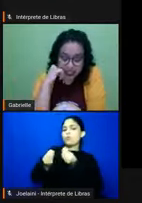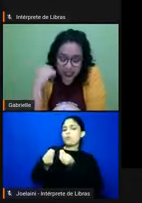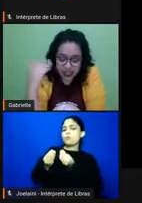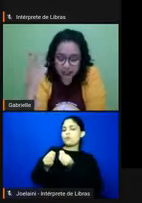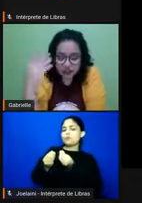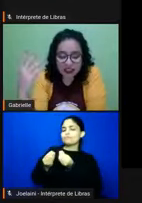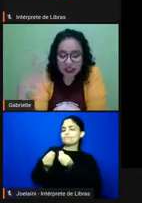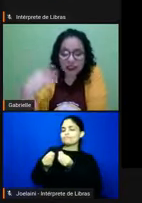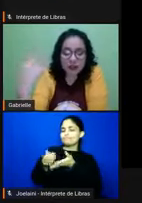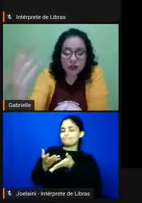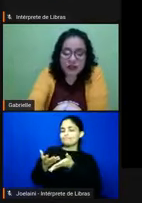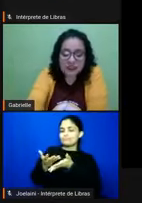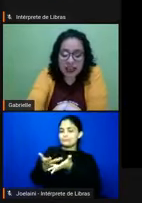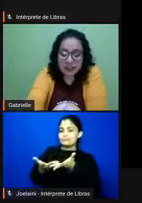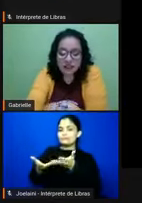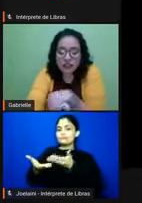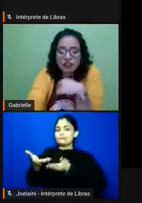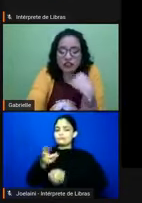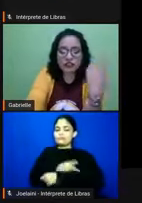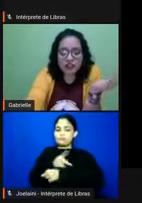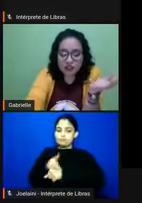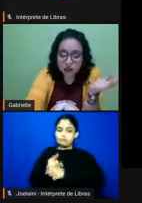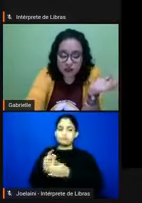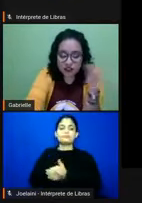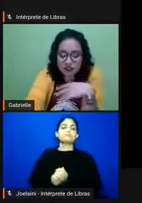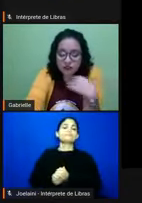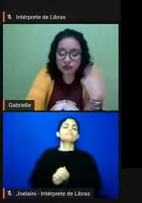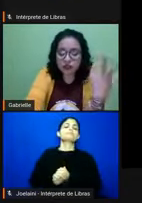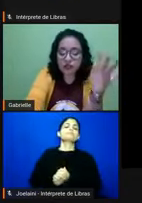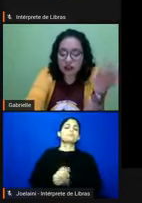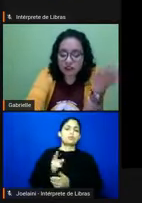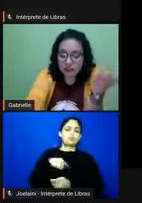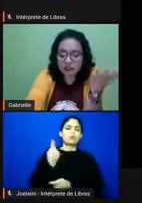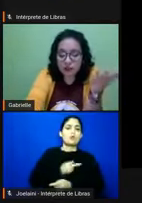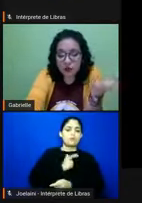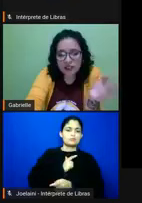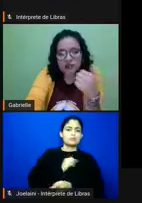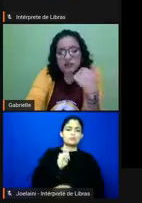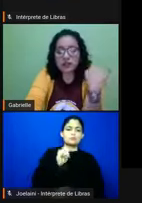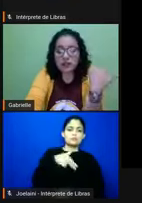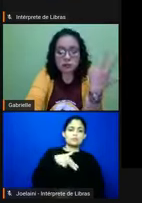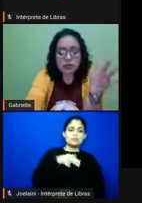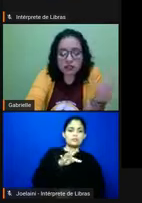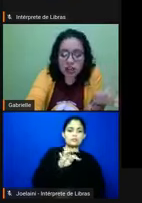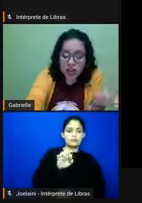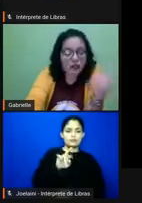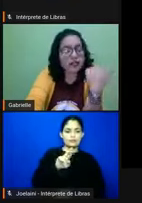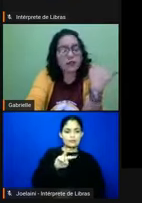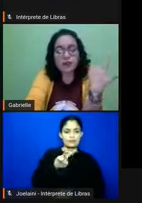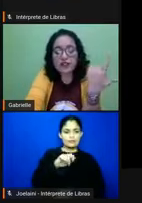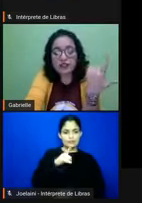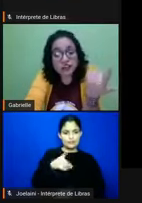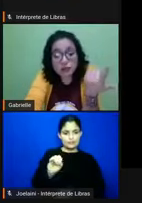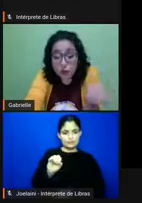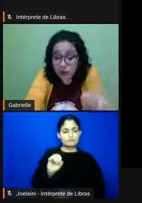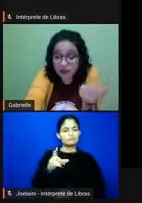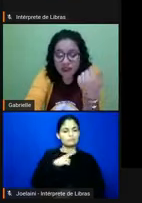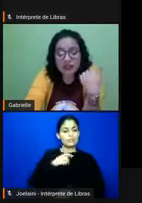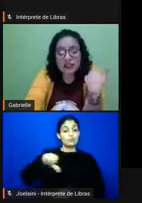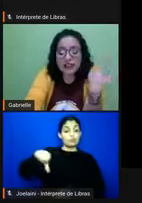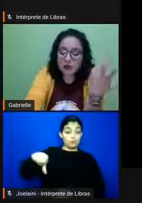então. E aí, a gente tem aqui uma série de intervenções, a gente tem um total de nove intervenções, temos planos de aula, temos